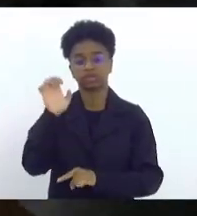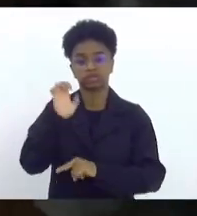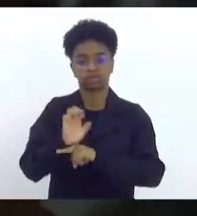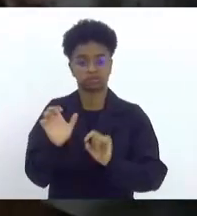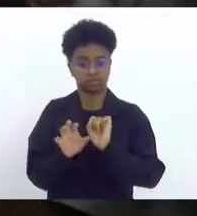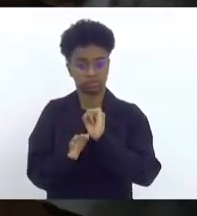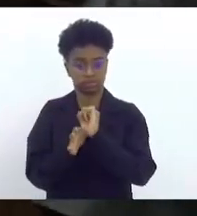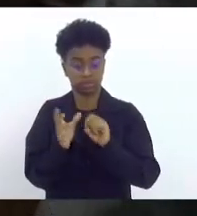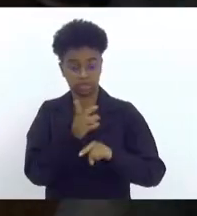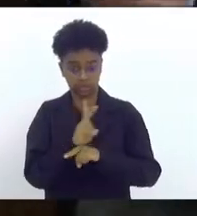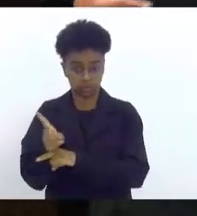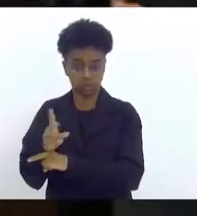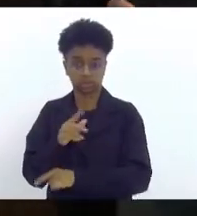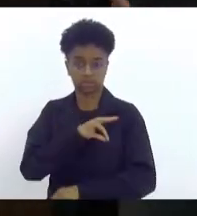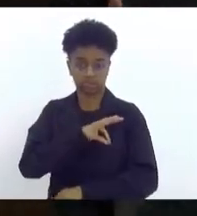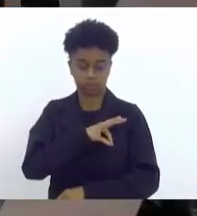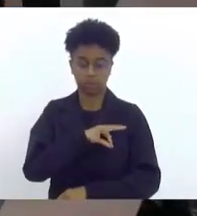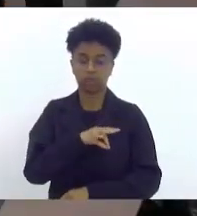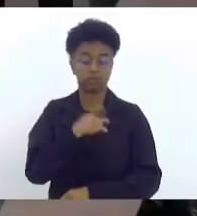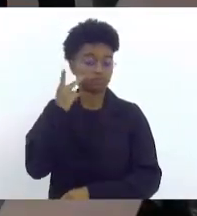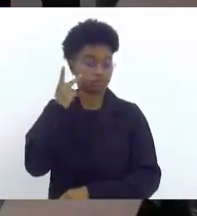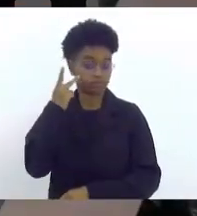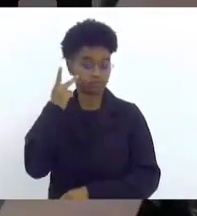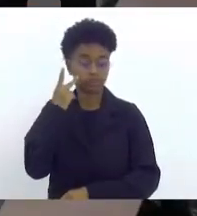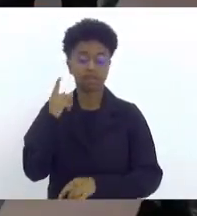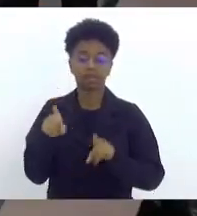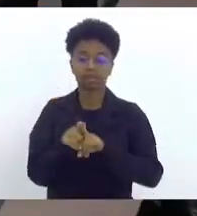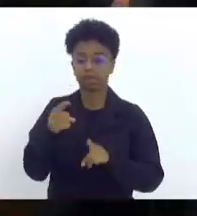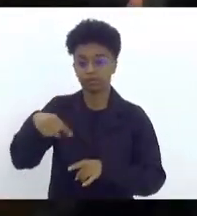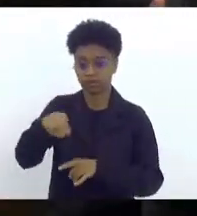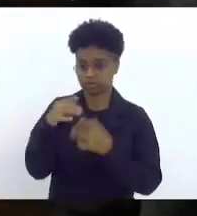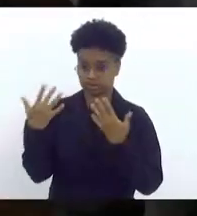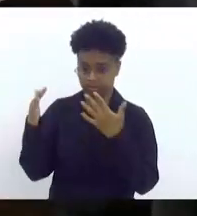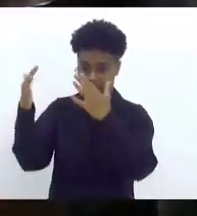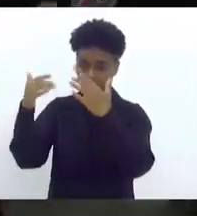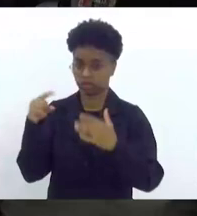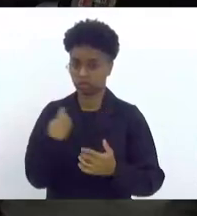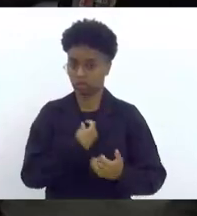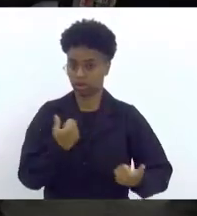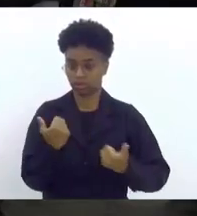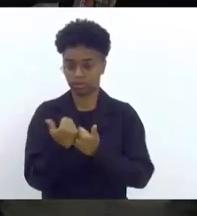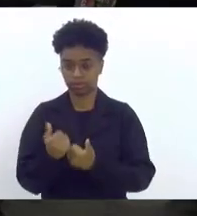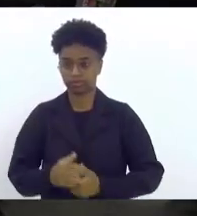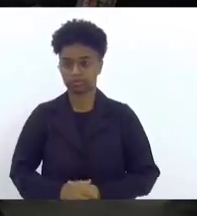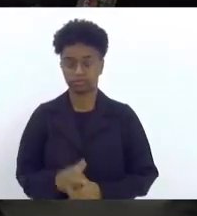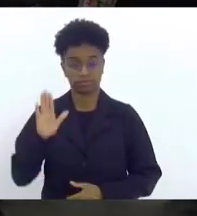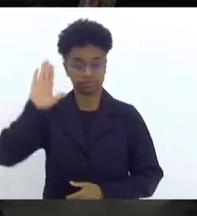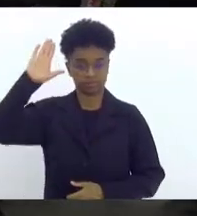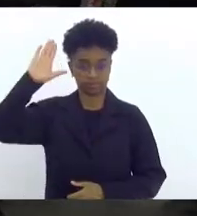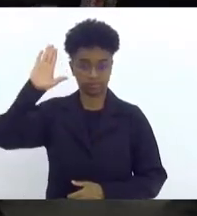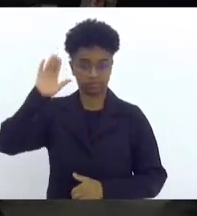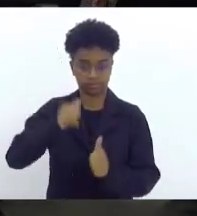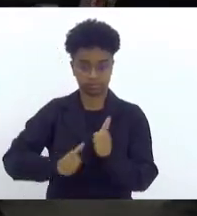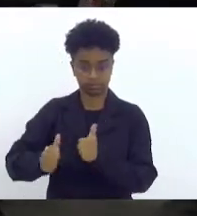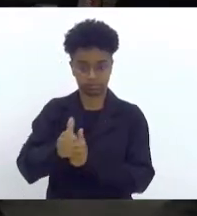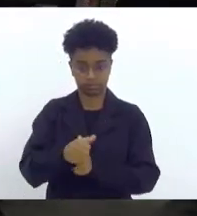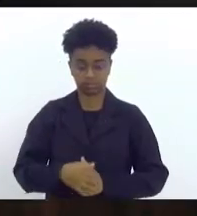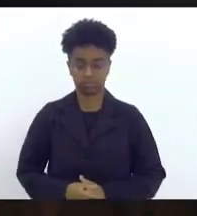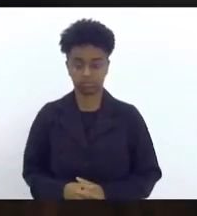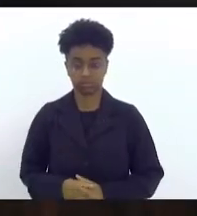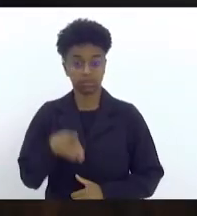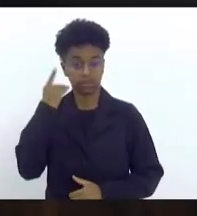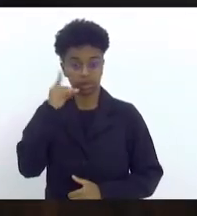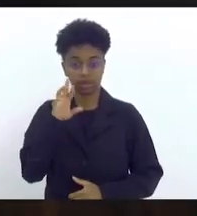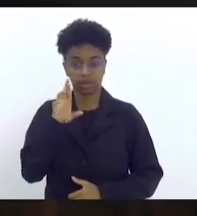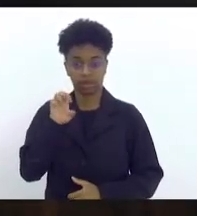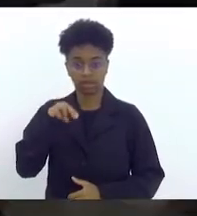São Paulo, parabéns a vocês guerreiros que tem o nosso apoio aqui na Assembleia Legislativa. Pela ordem, seu presidente. Deputada